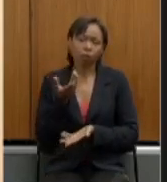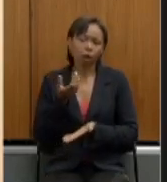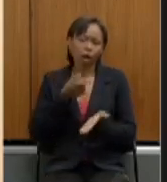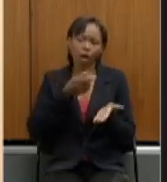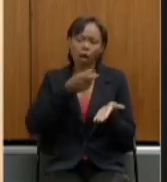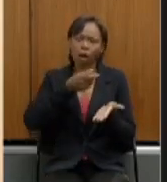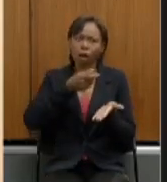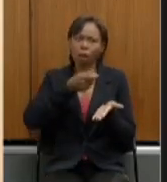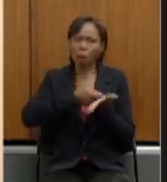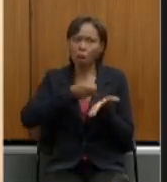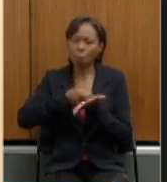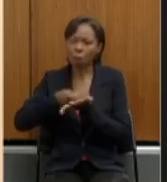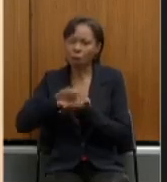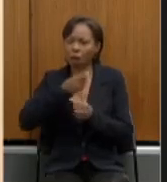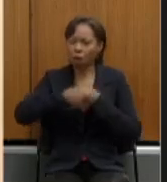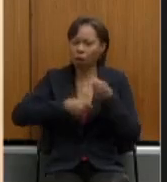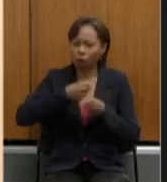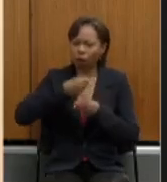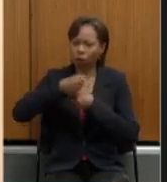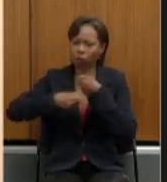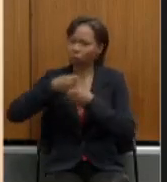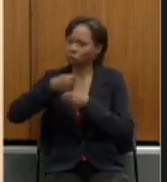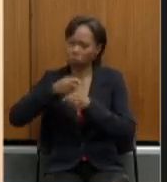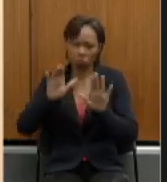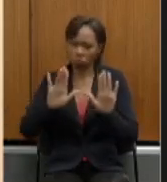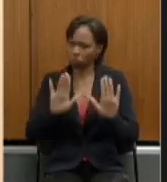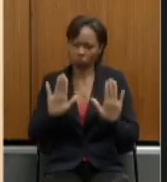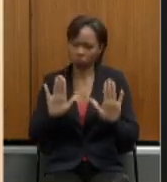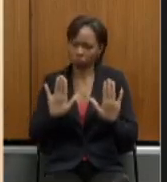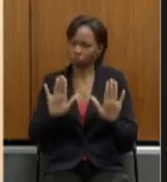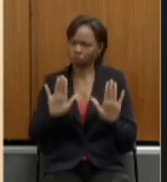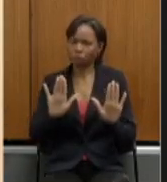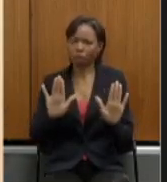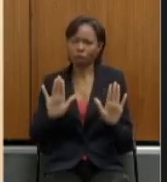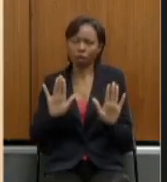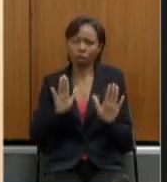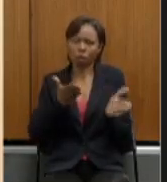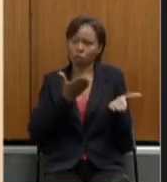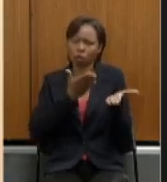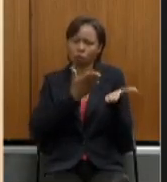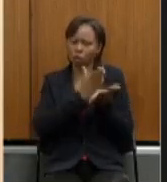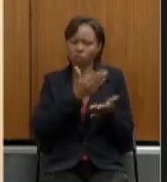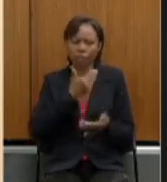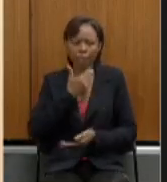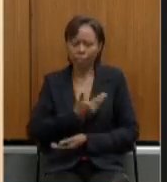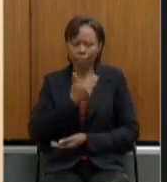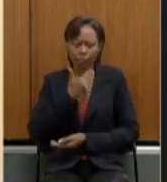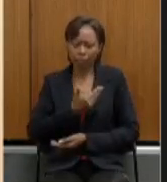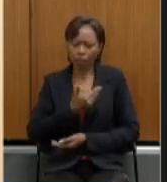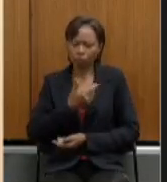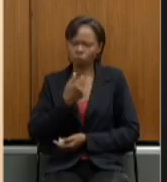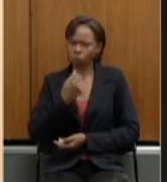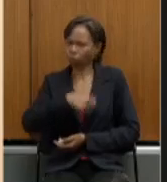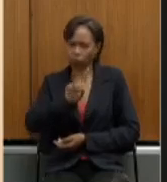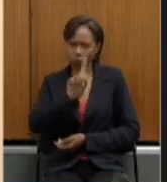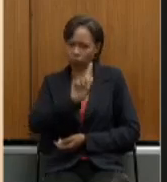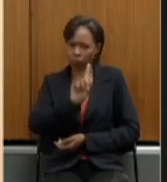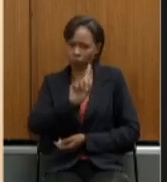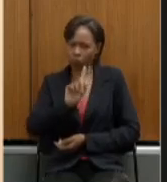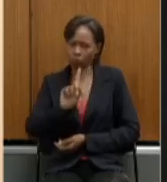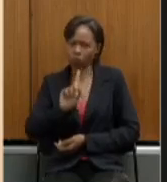previdenciária então ela não teve a necessidade de aprovar em dezembro em razão da anterioridade